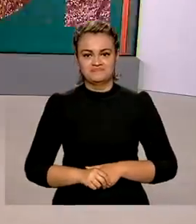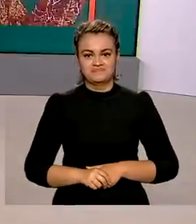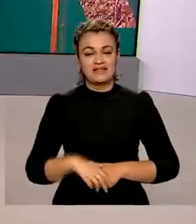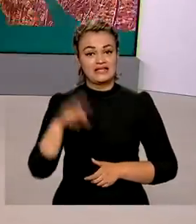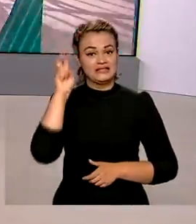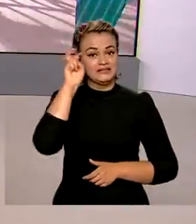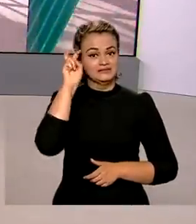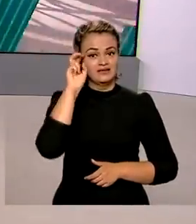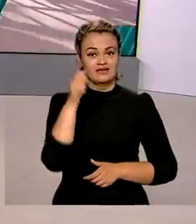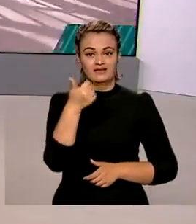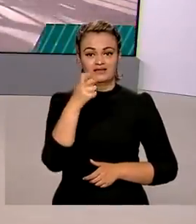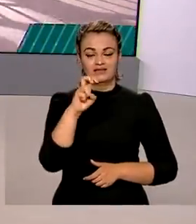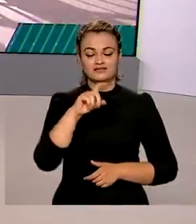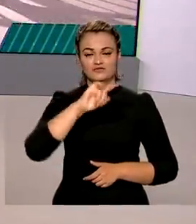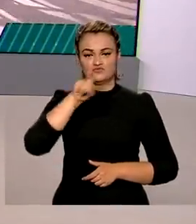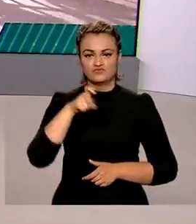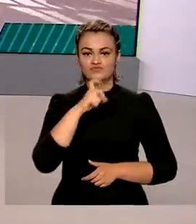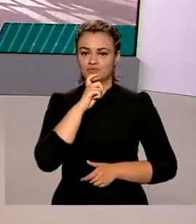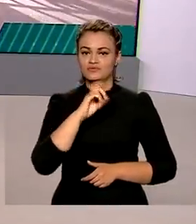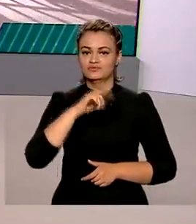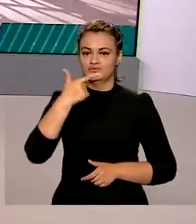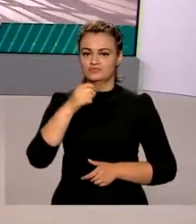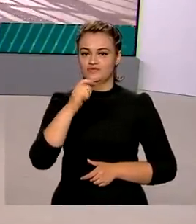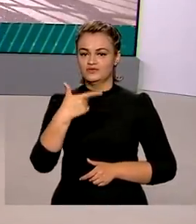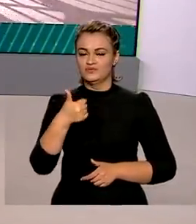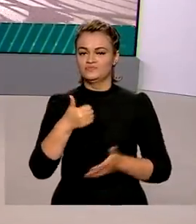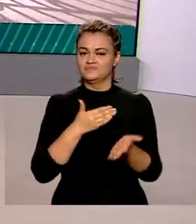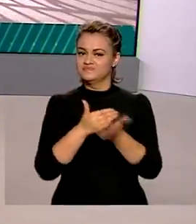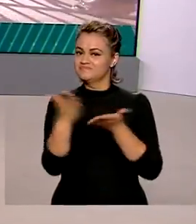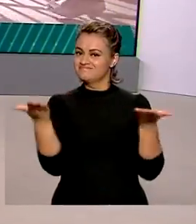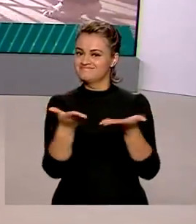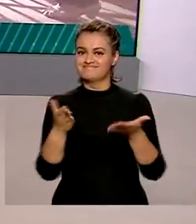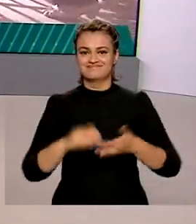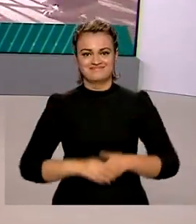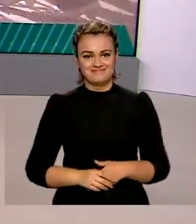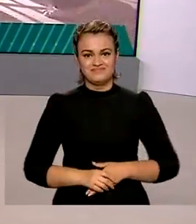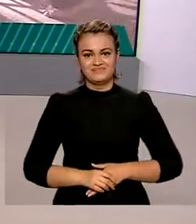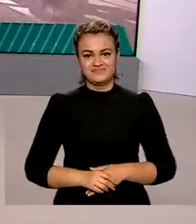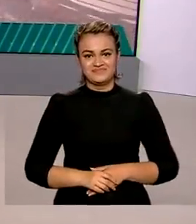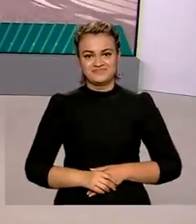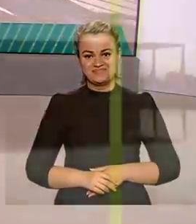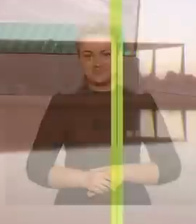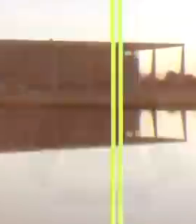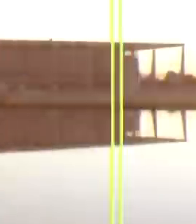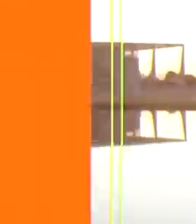Quinta-feira, 15 de julho de 2021, o Brasil em Dia já está no ar.